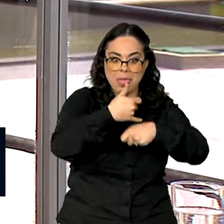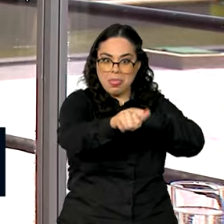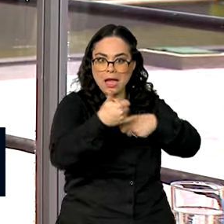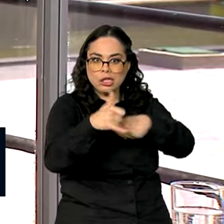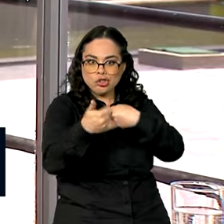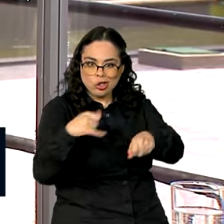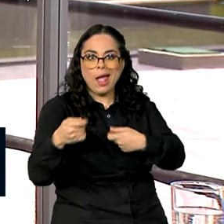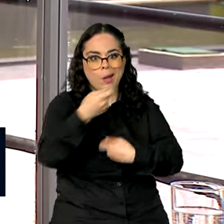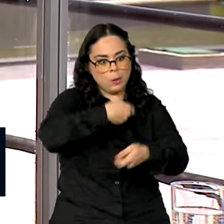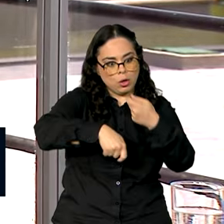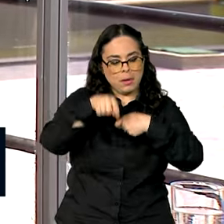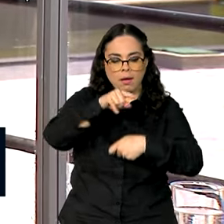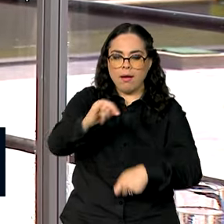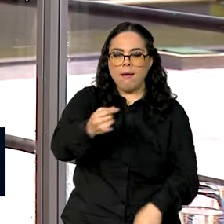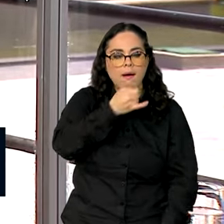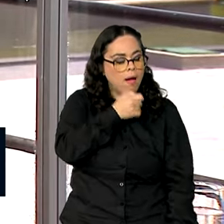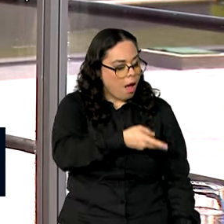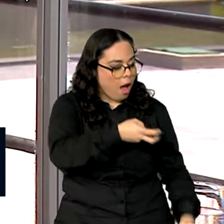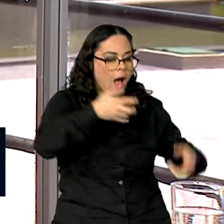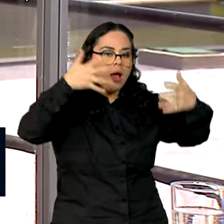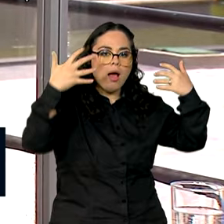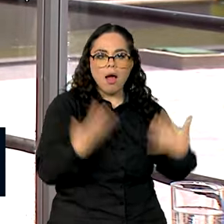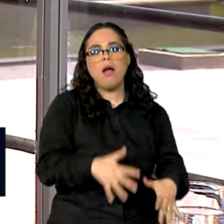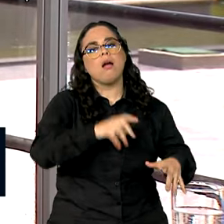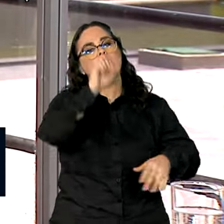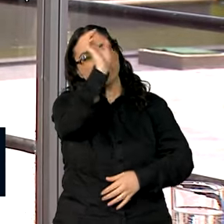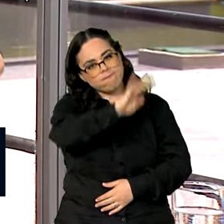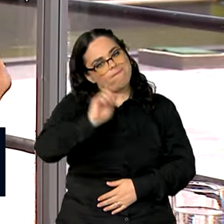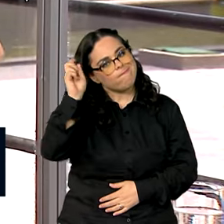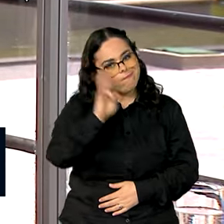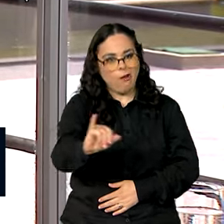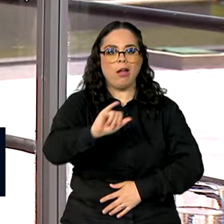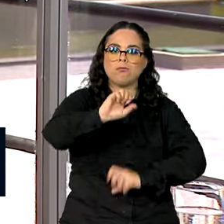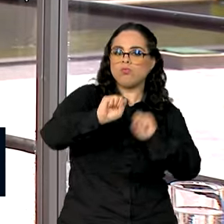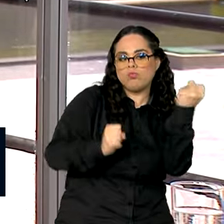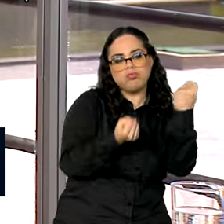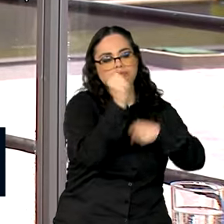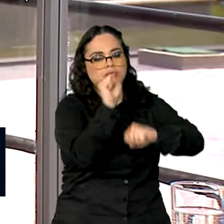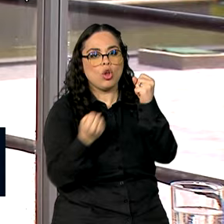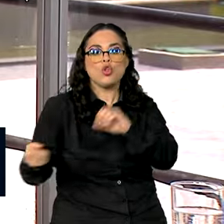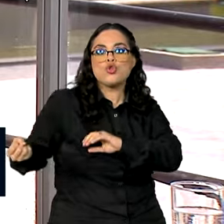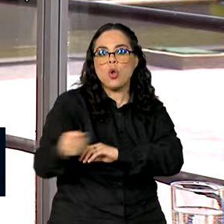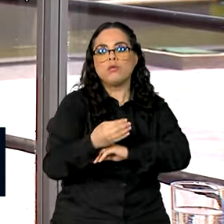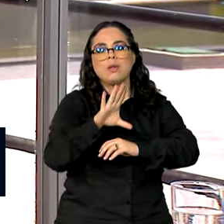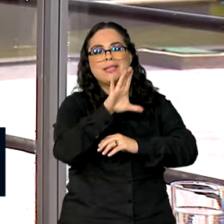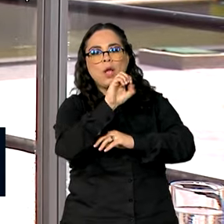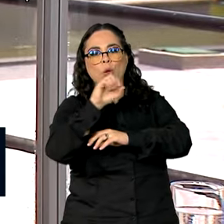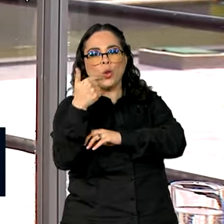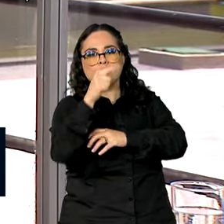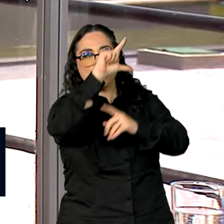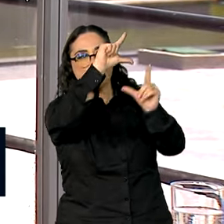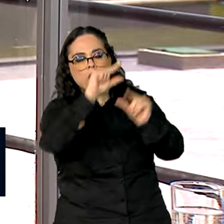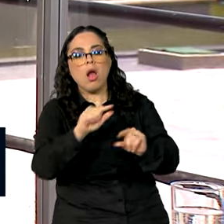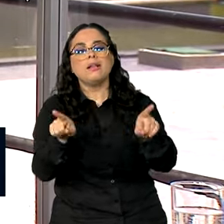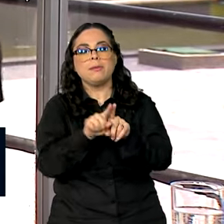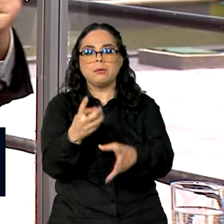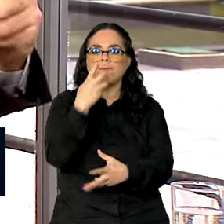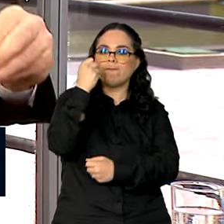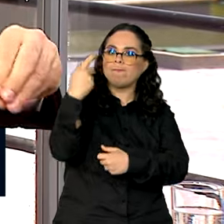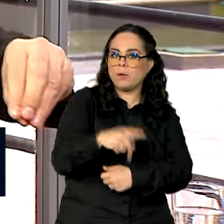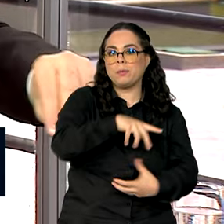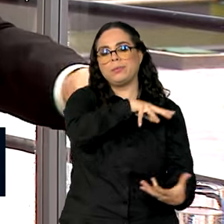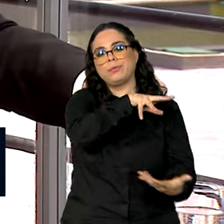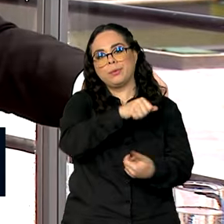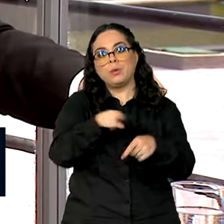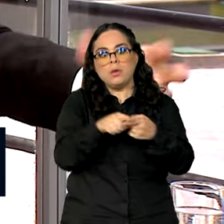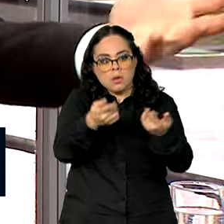oportunidade do Brasil se tornar uma nova indústria de descarbonização, uma nova indústria de salvaguarda do planeta, mas